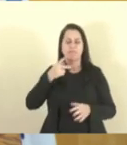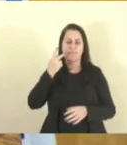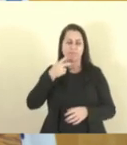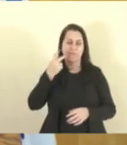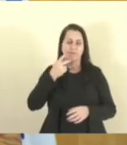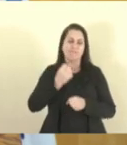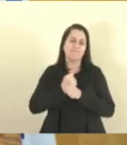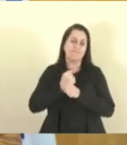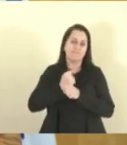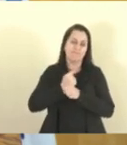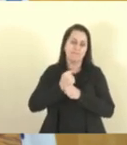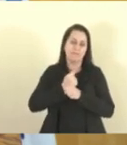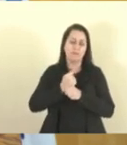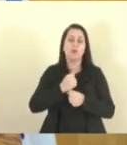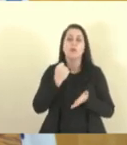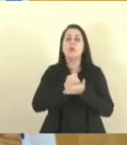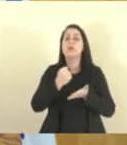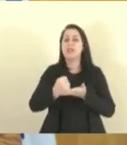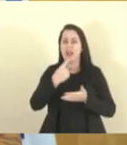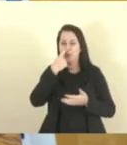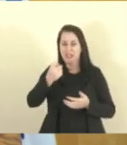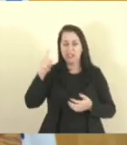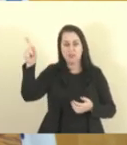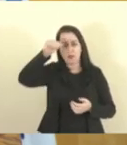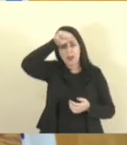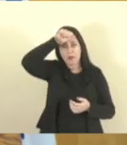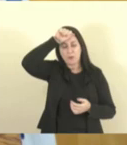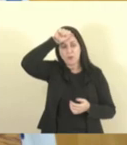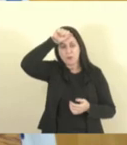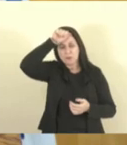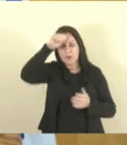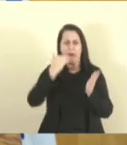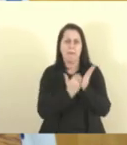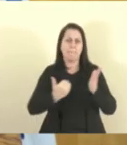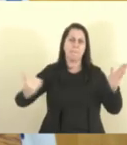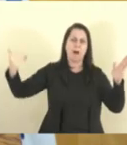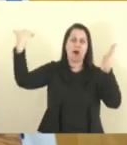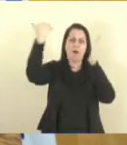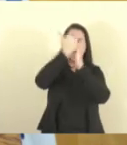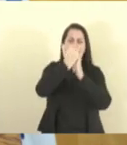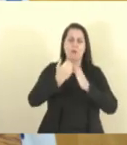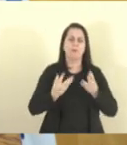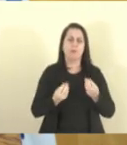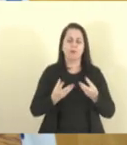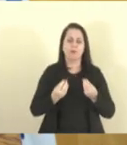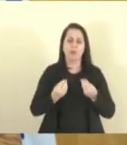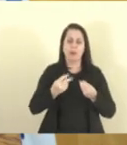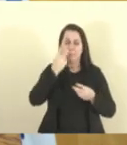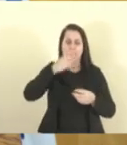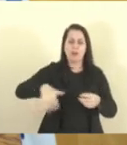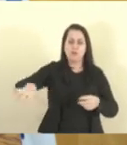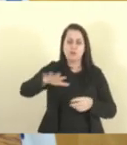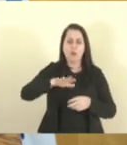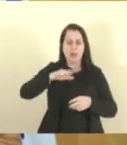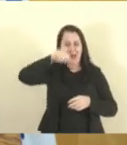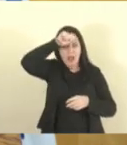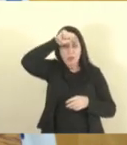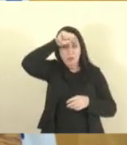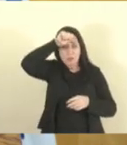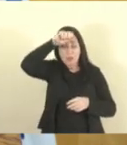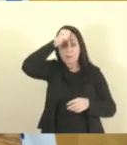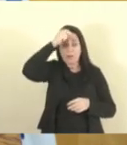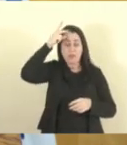tempo. O contrato do lixo em Aracruz é superfaturado. O povo de Aracruz está sendo roubado.